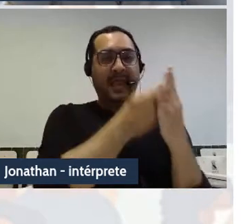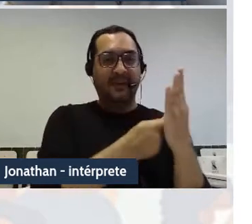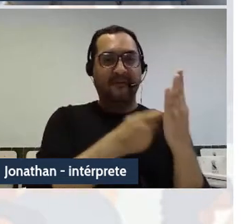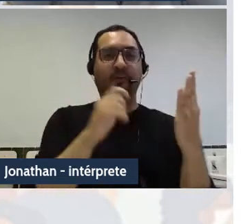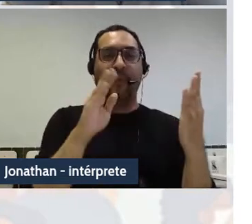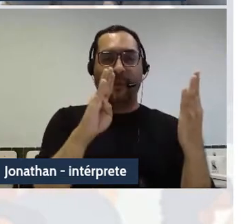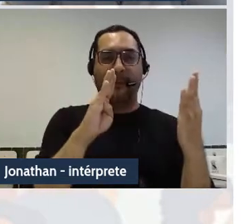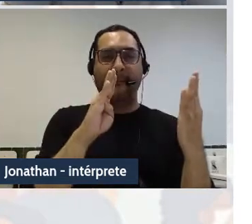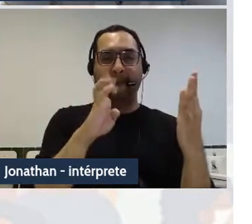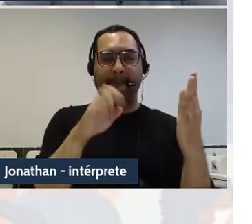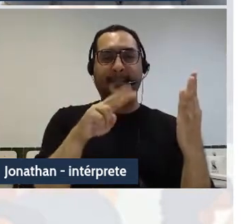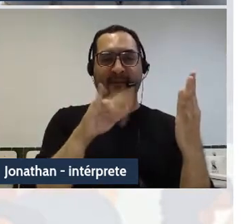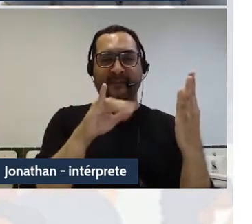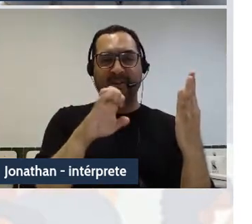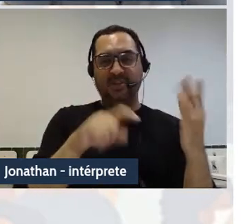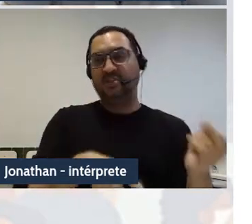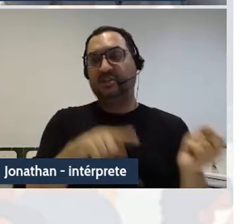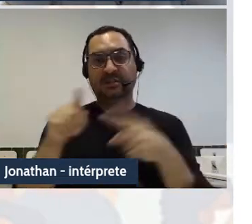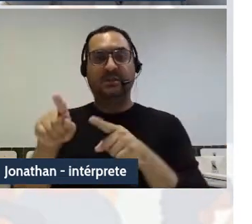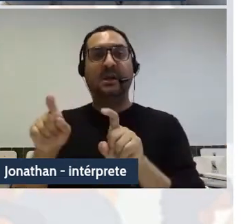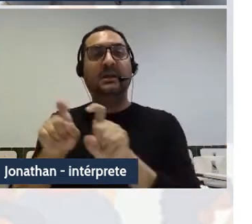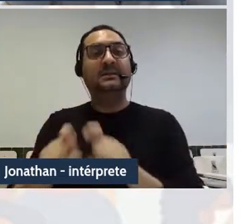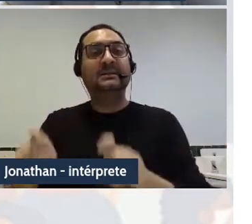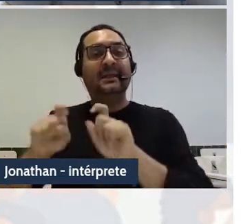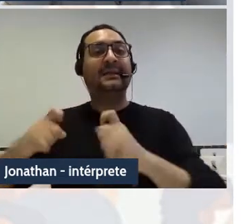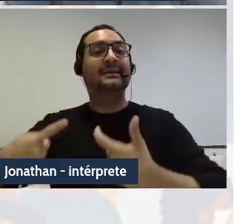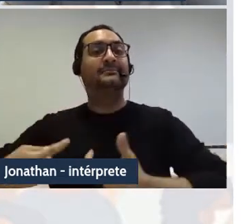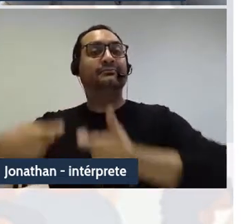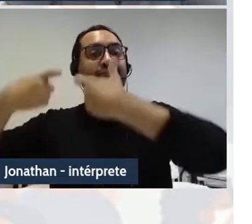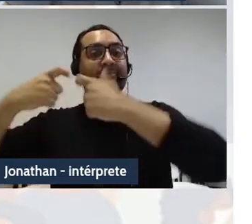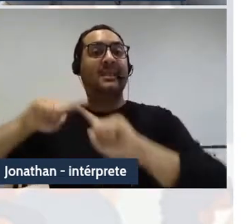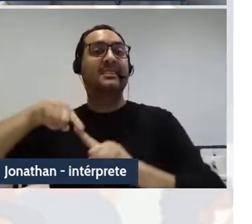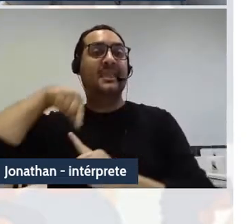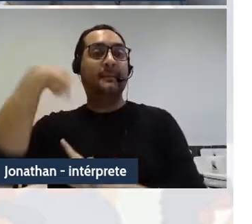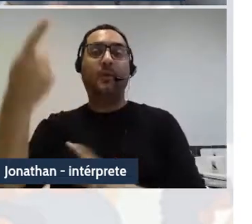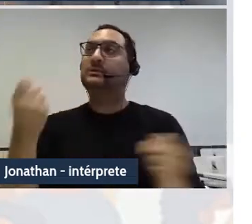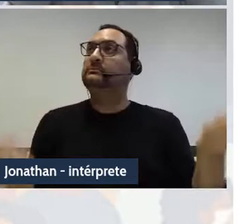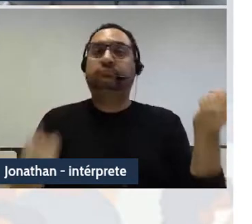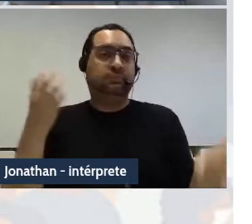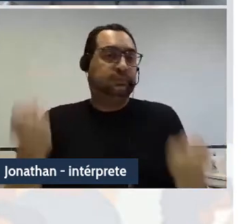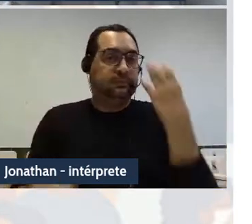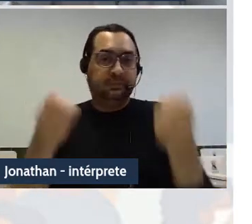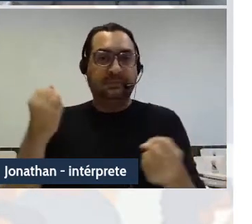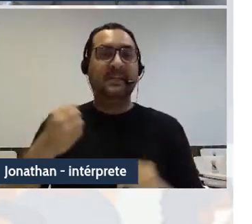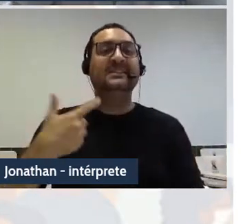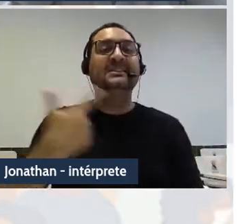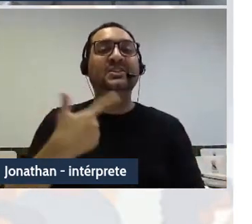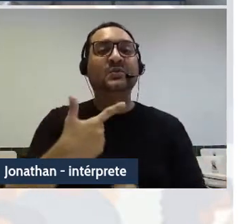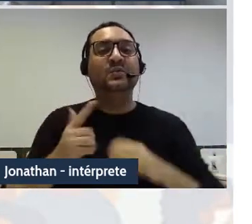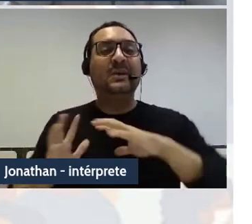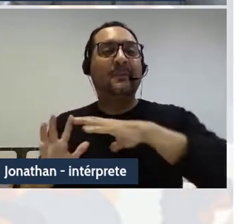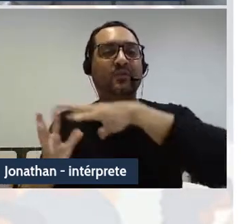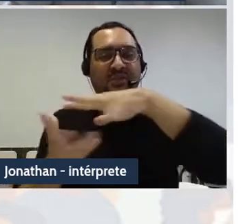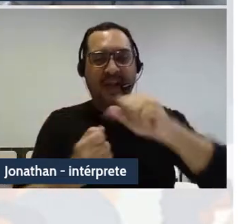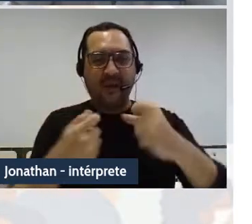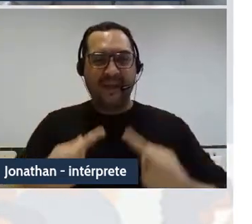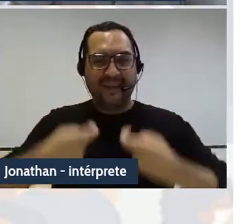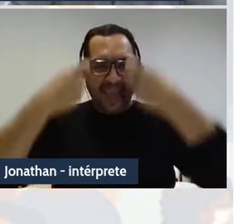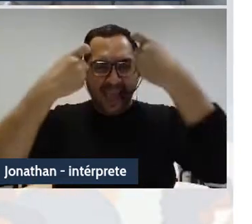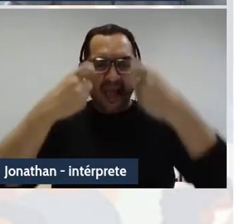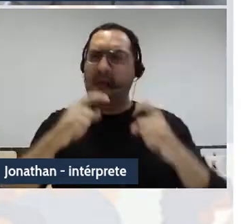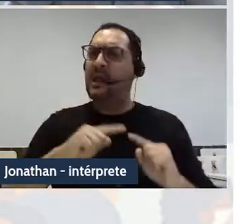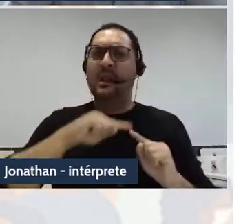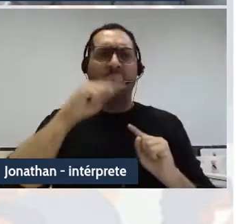em uma década após a Segunda Guerra Mundial, em que novas dinâmicas do capitalismo aparecem ligadas